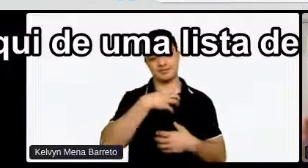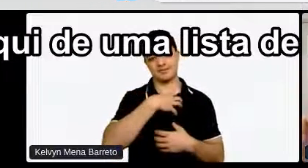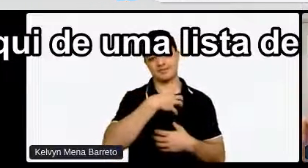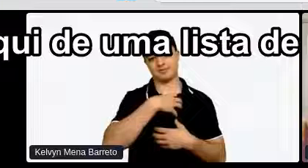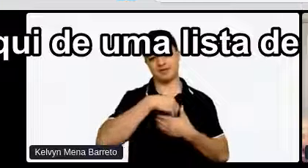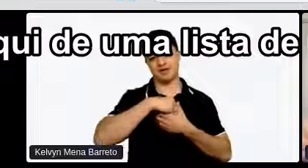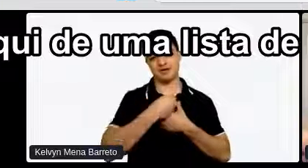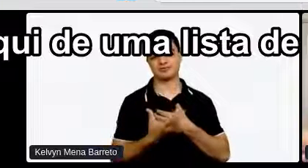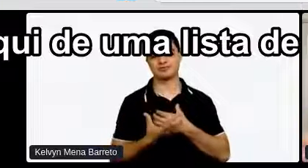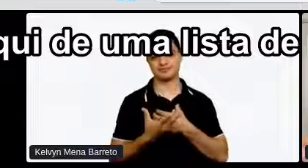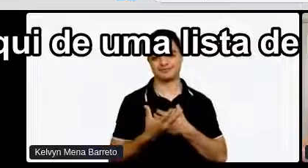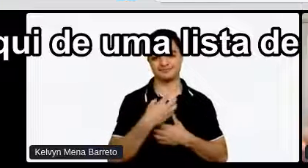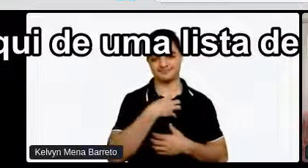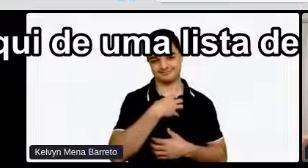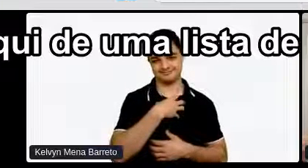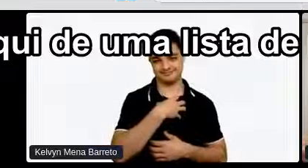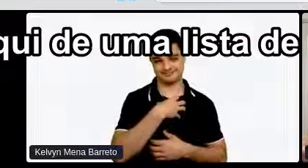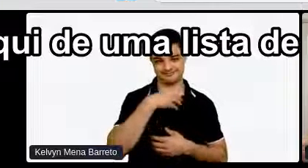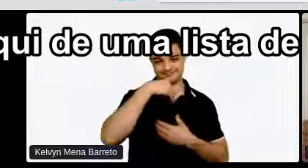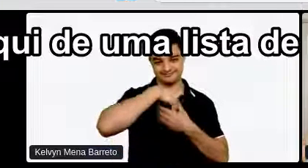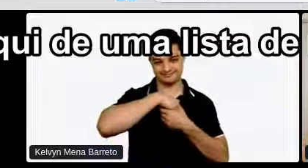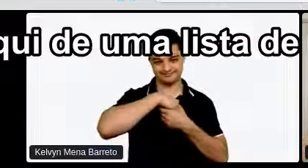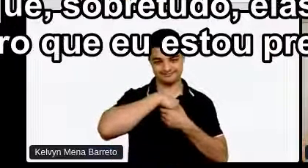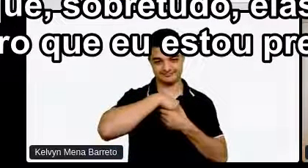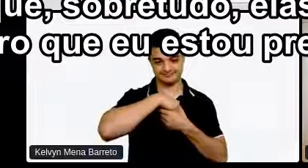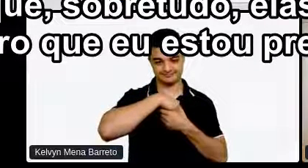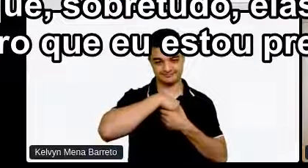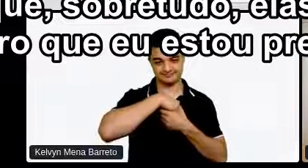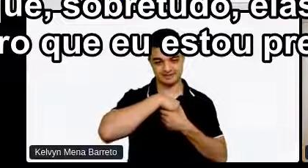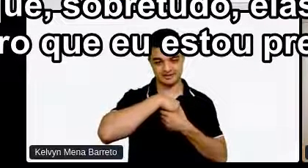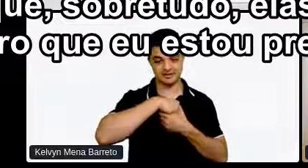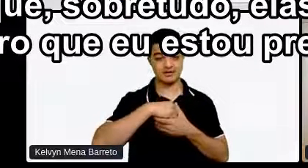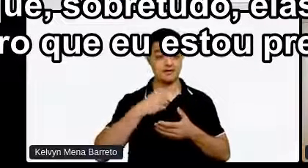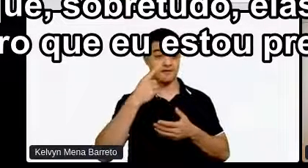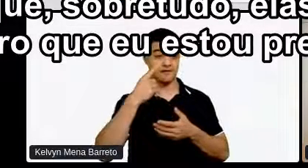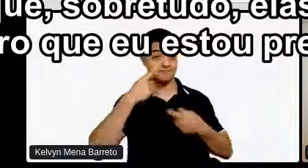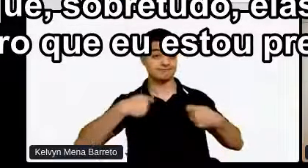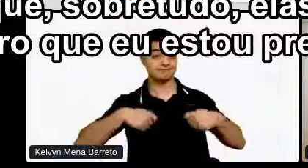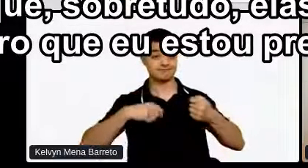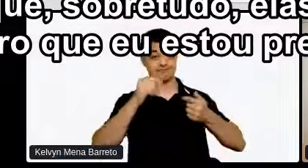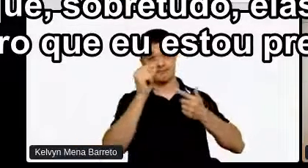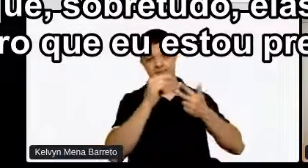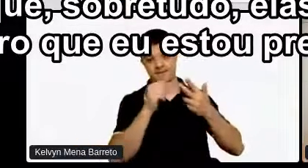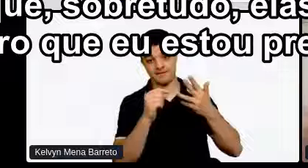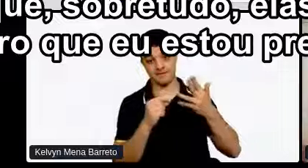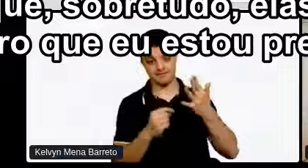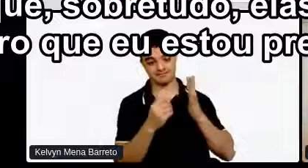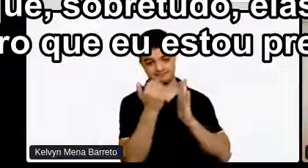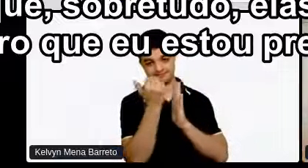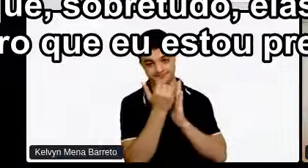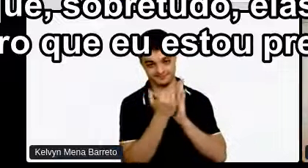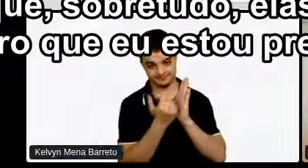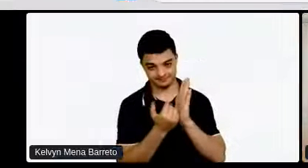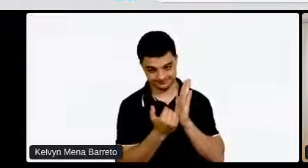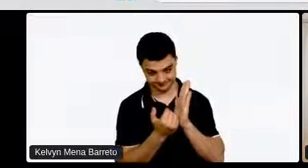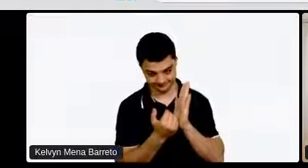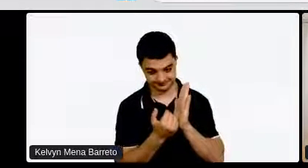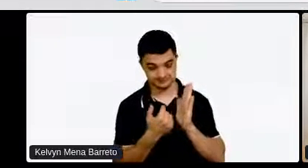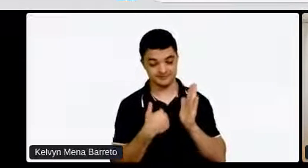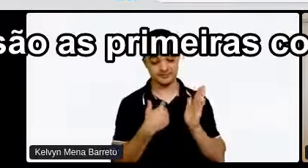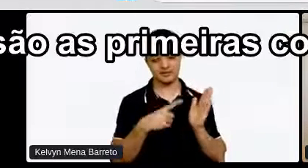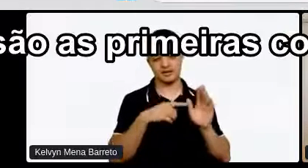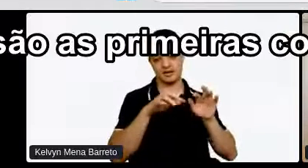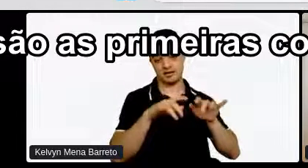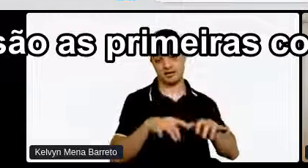partir Aqui de uma lista De necessidades Para a gente pensar E que sobretudo Elas estão embasando O livro que eu estou Preparando sobre isso